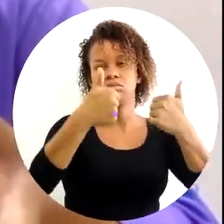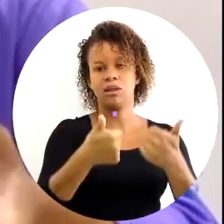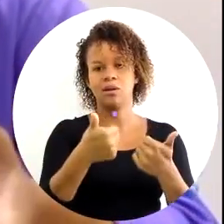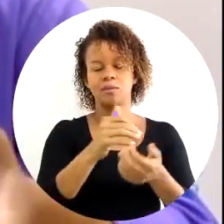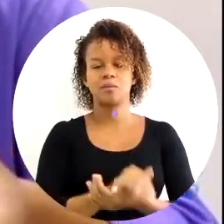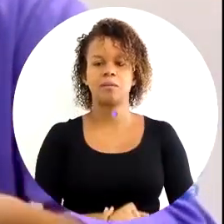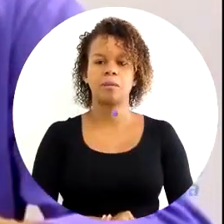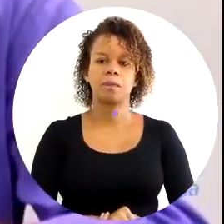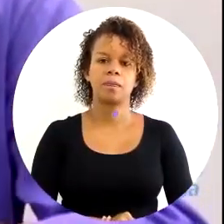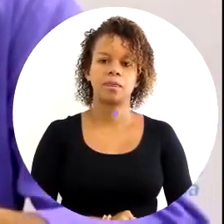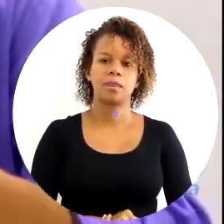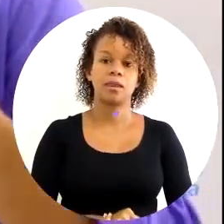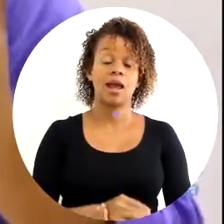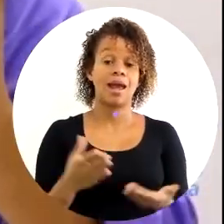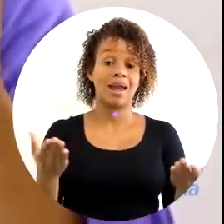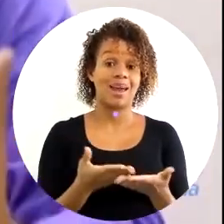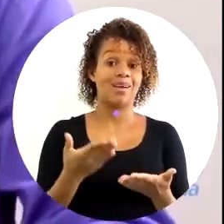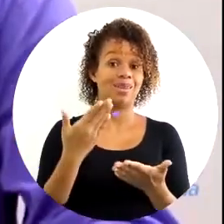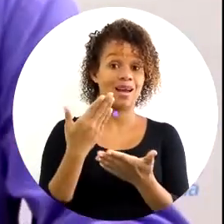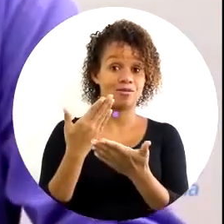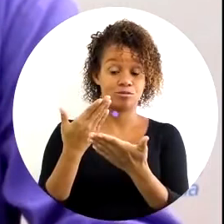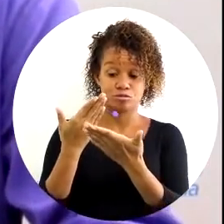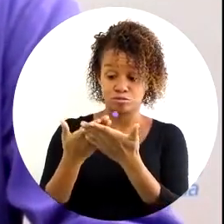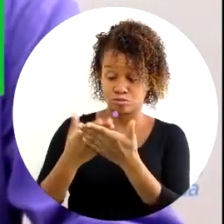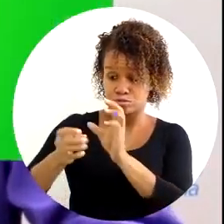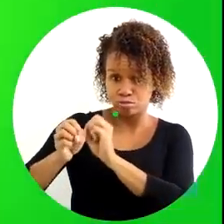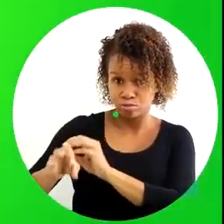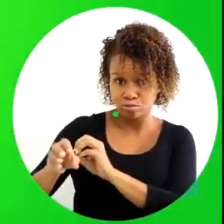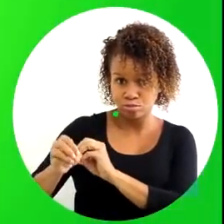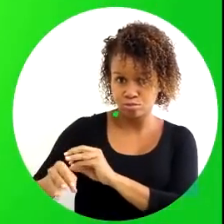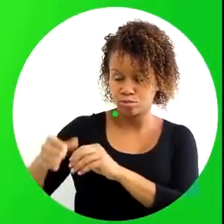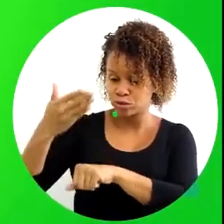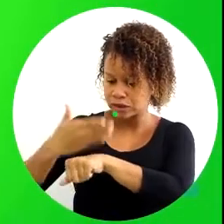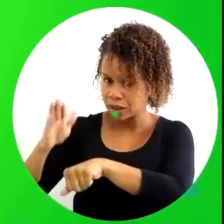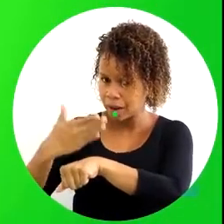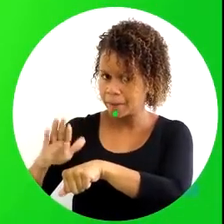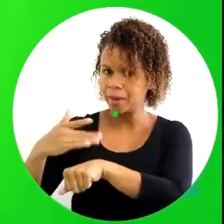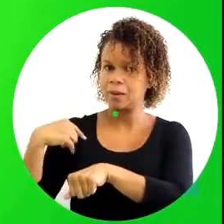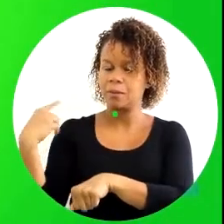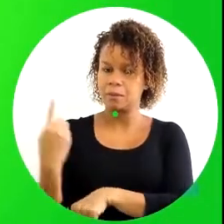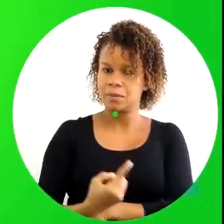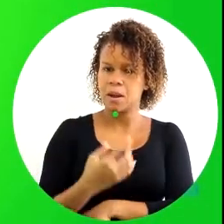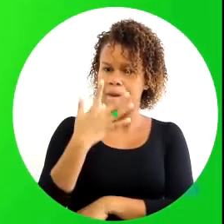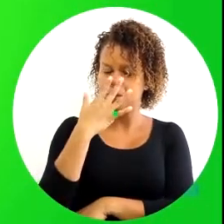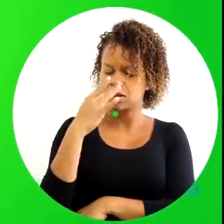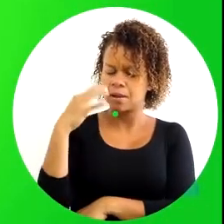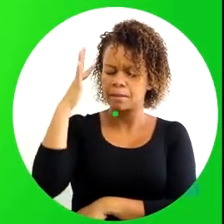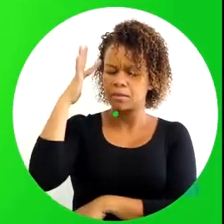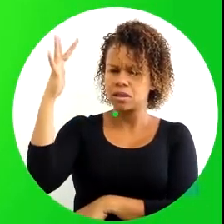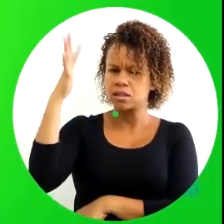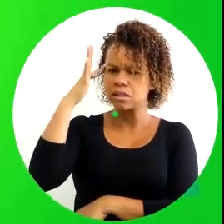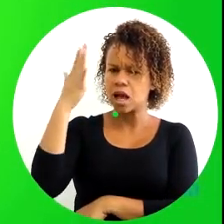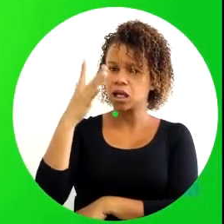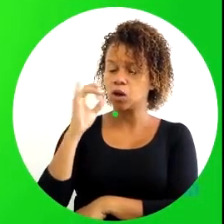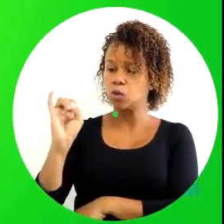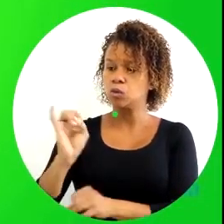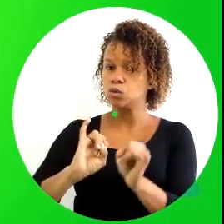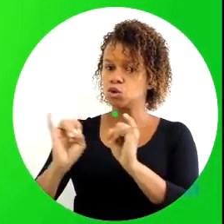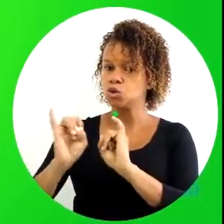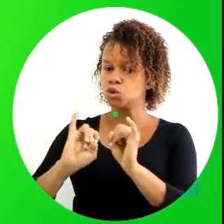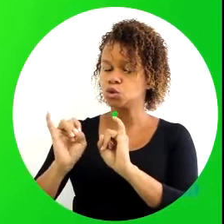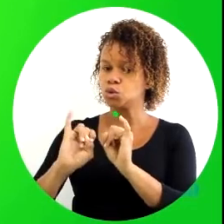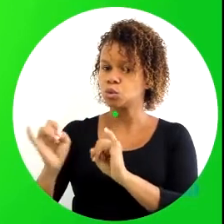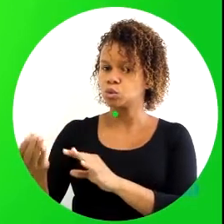efetiva. E na hora da execução do treinamento, a gente precisa pensar que é um binômio, o